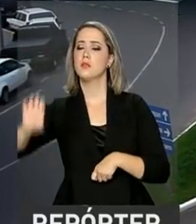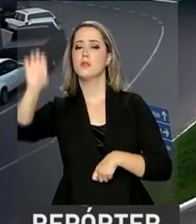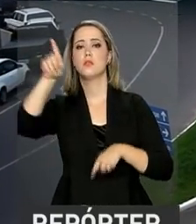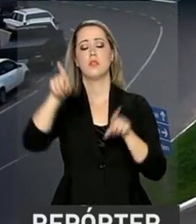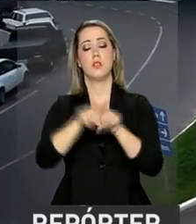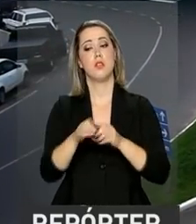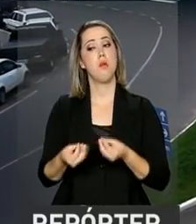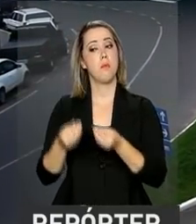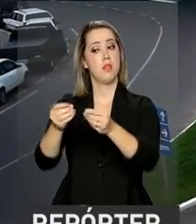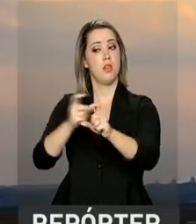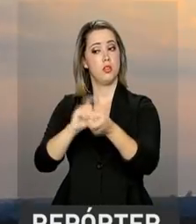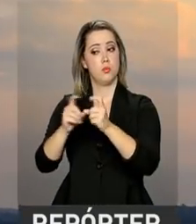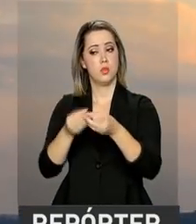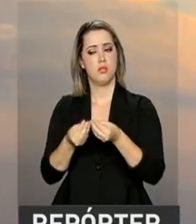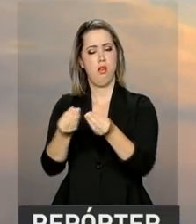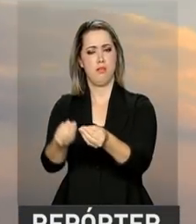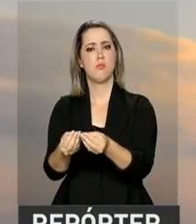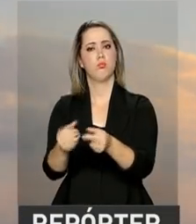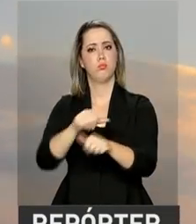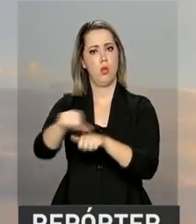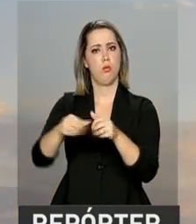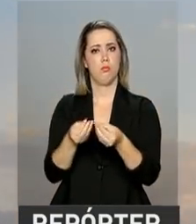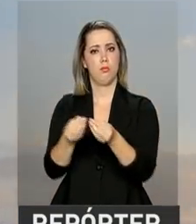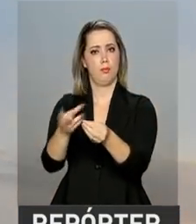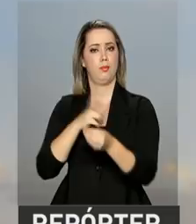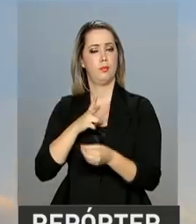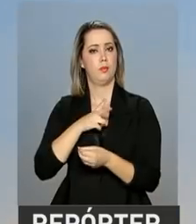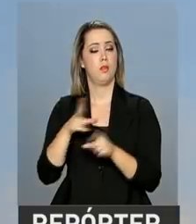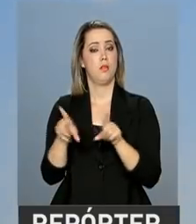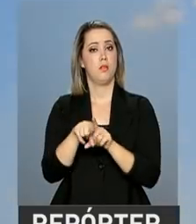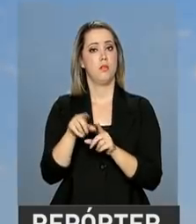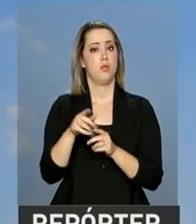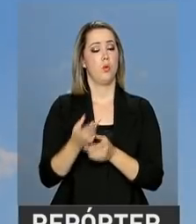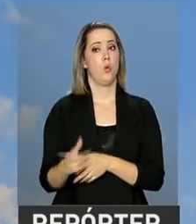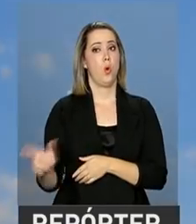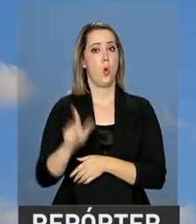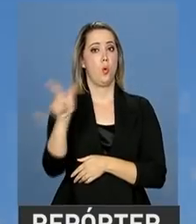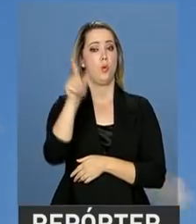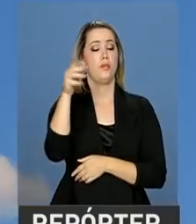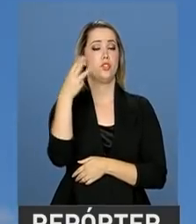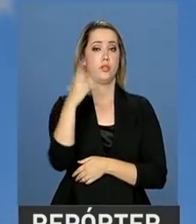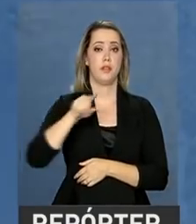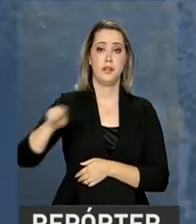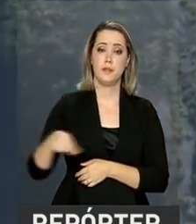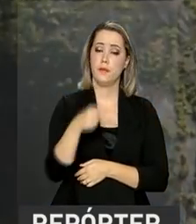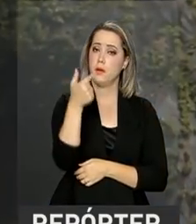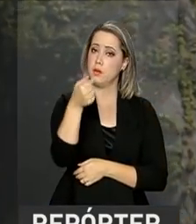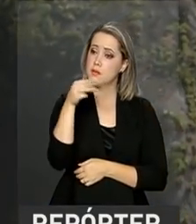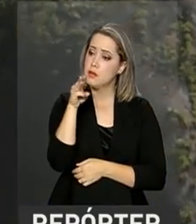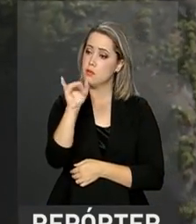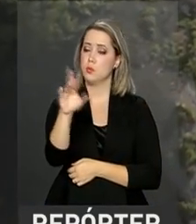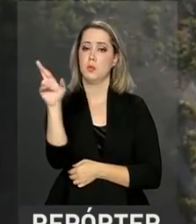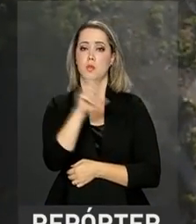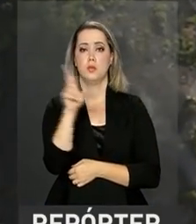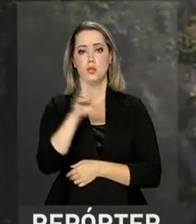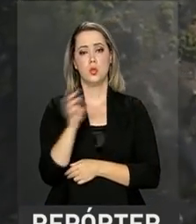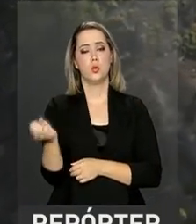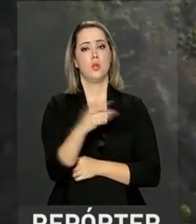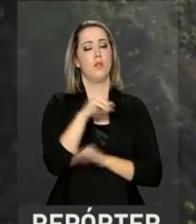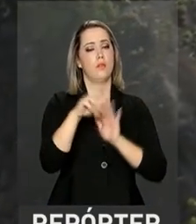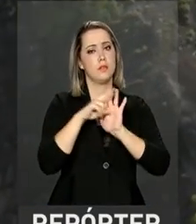cedidos à iniciativa privada, o que gerou um lucro de 3,7 bilhões de reais aos cofres públicos. E novas regras